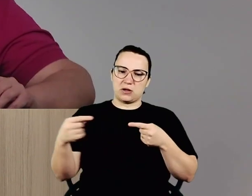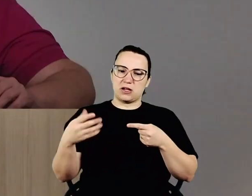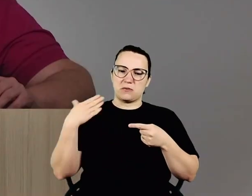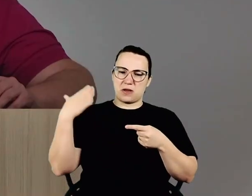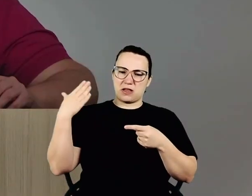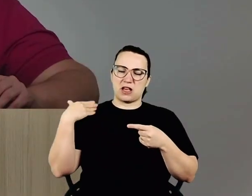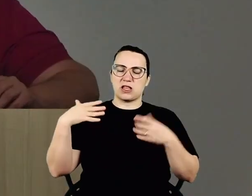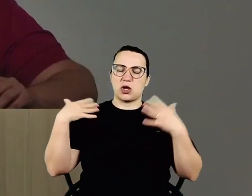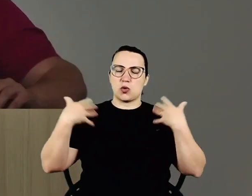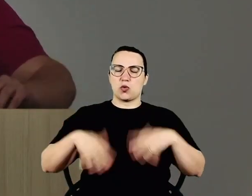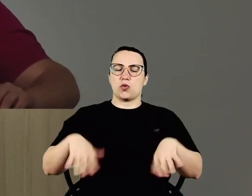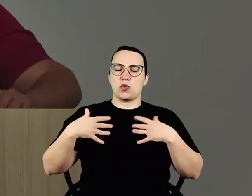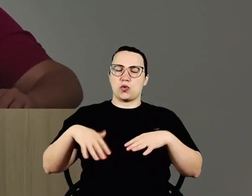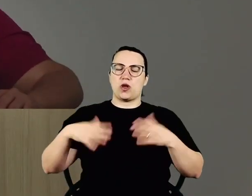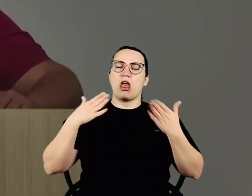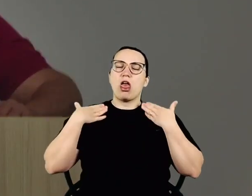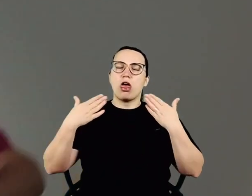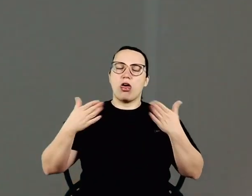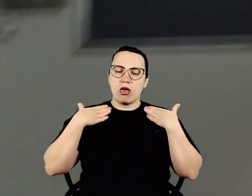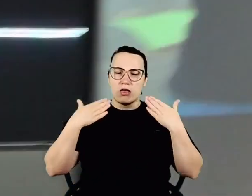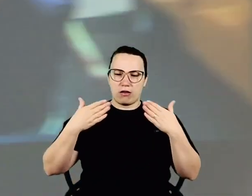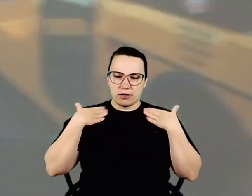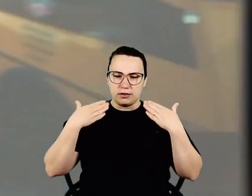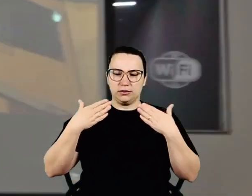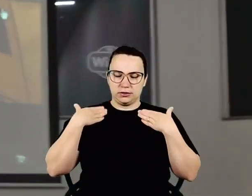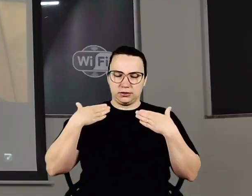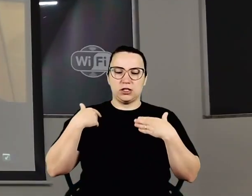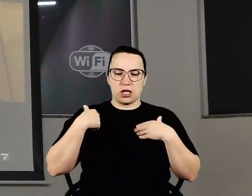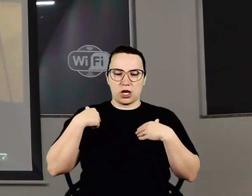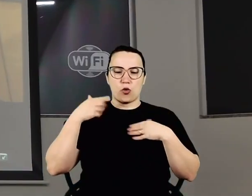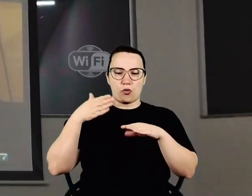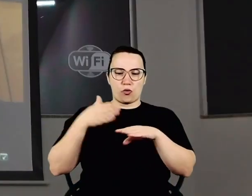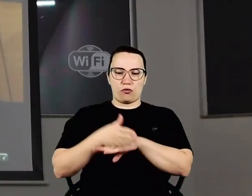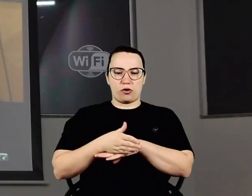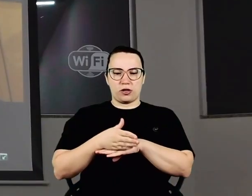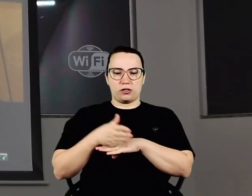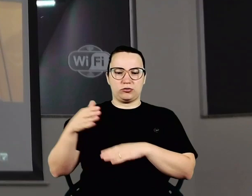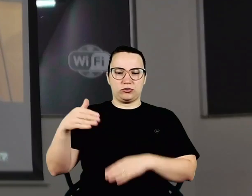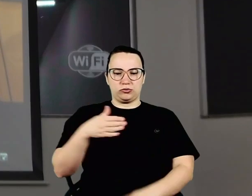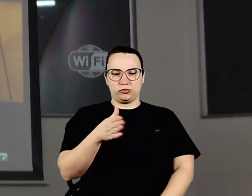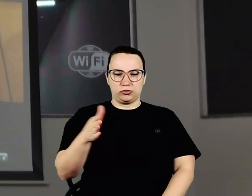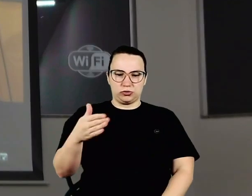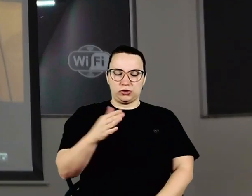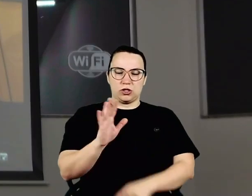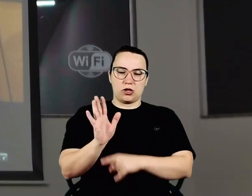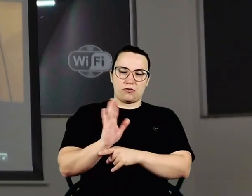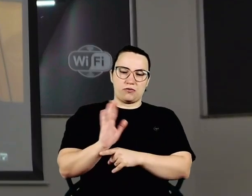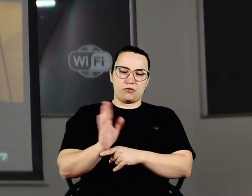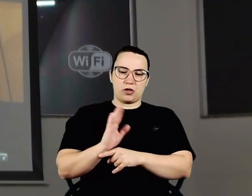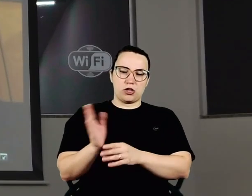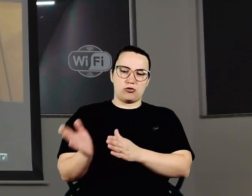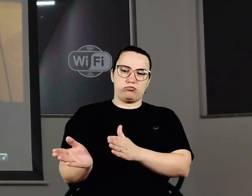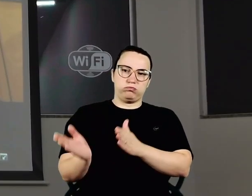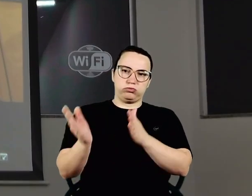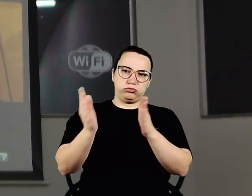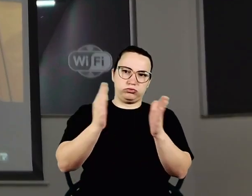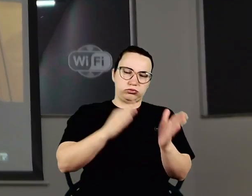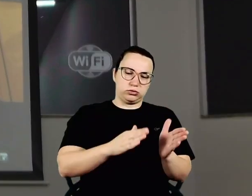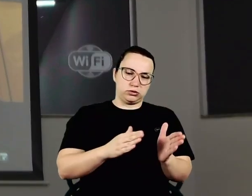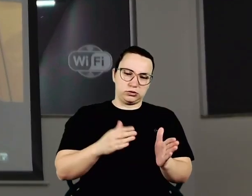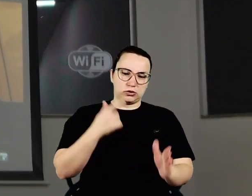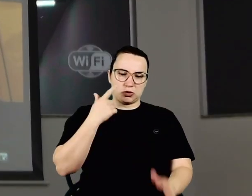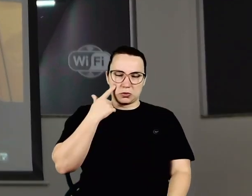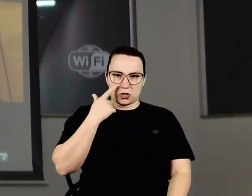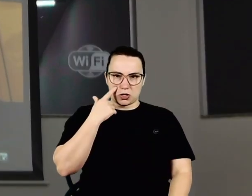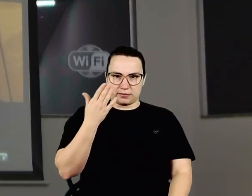então eu entrei em uma das rotas e a gente gravou um vídeo. Eu gostaria que vocês vissem fazendo